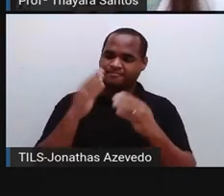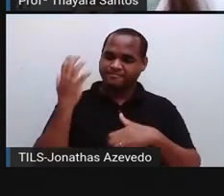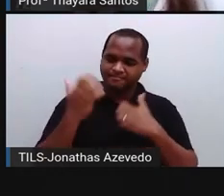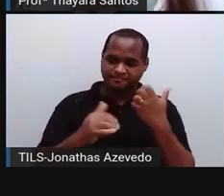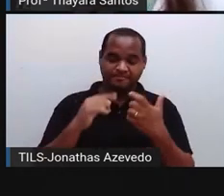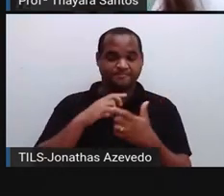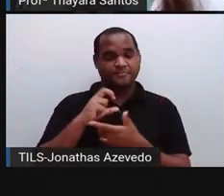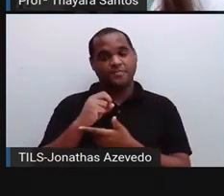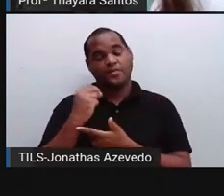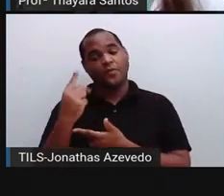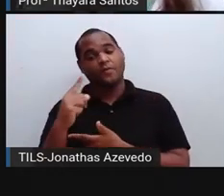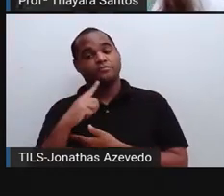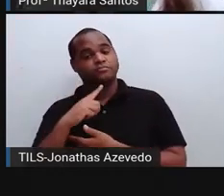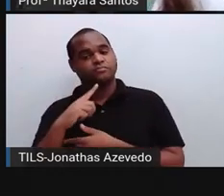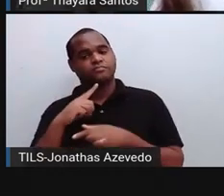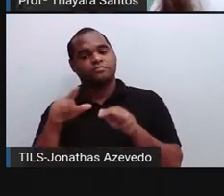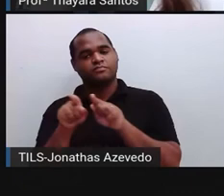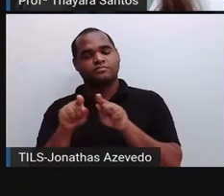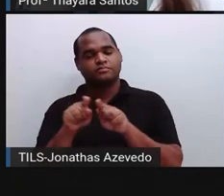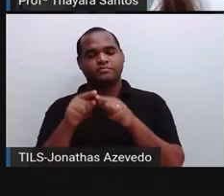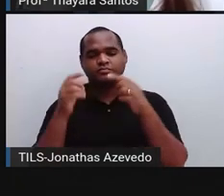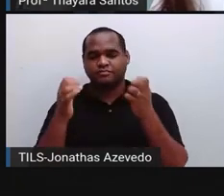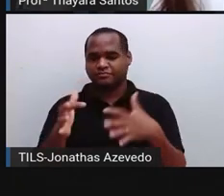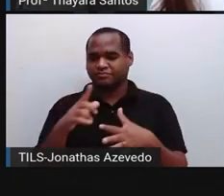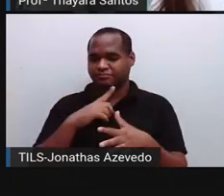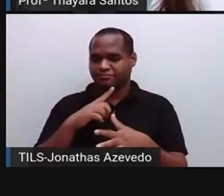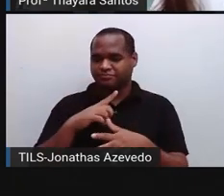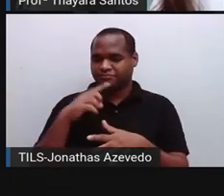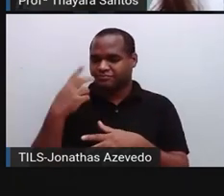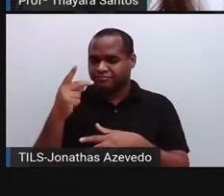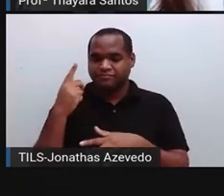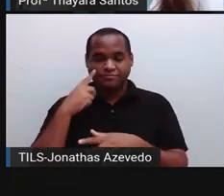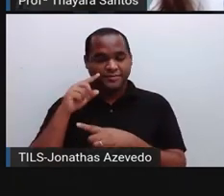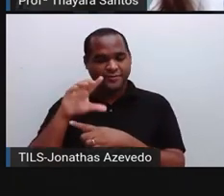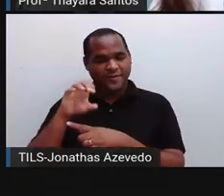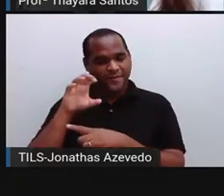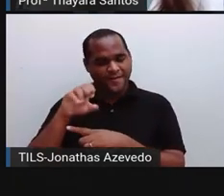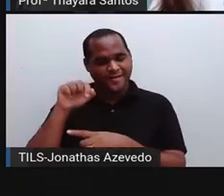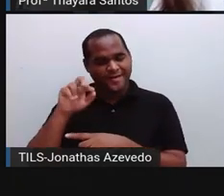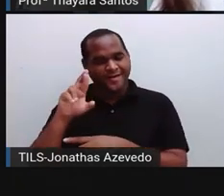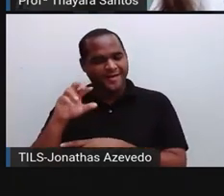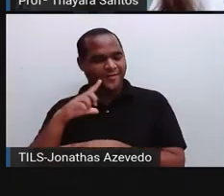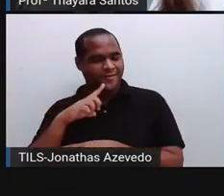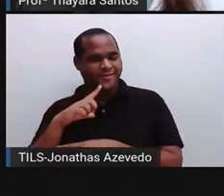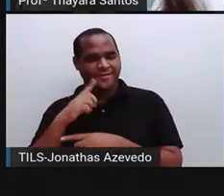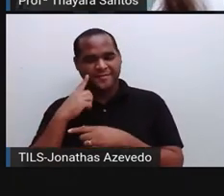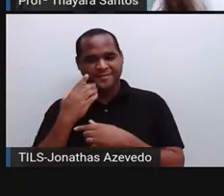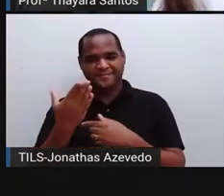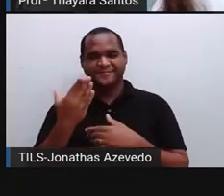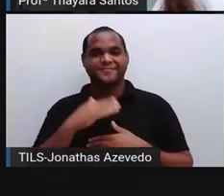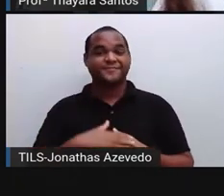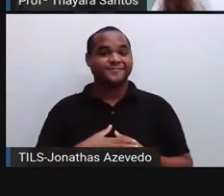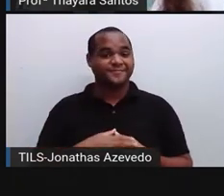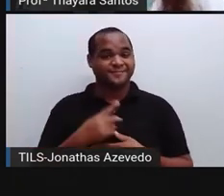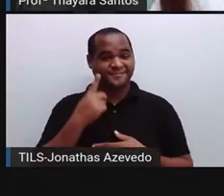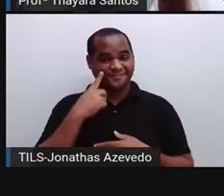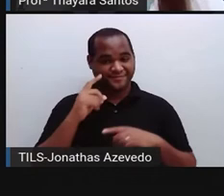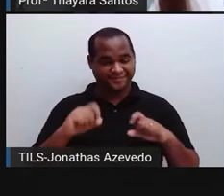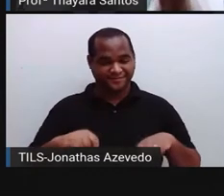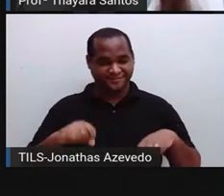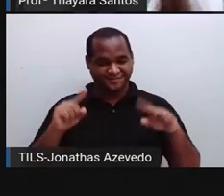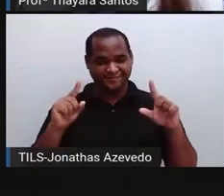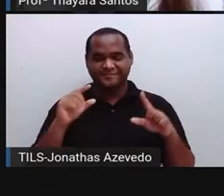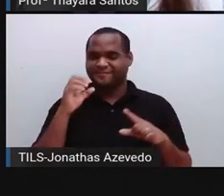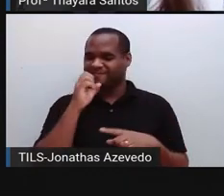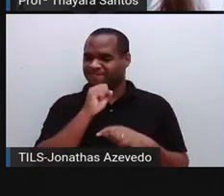ou então é só apontar a câmera do celular de vocês para esse QR Code que está aparecendo aí na tela. Eu vou abrir e vamos jogar